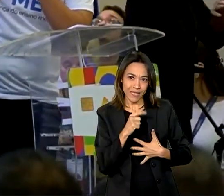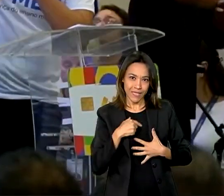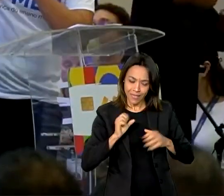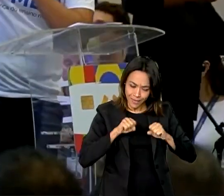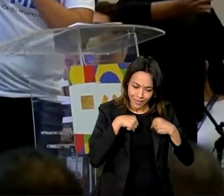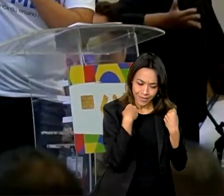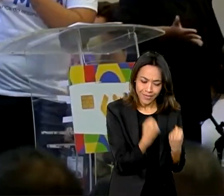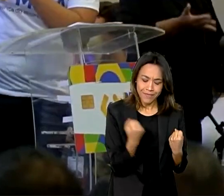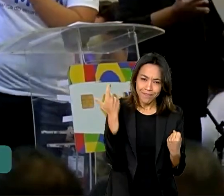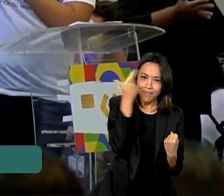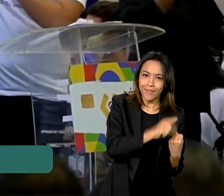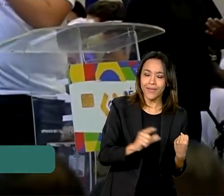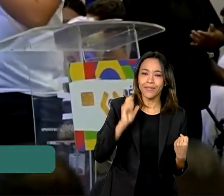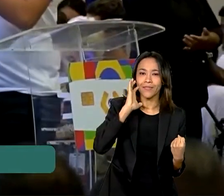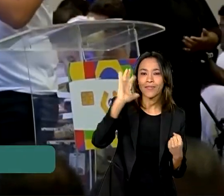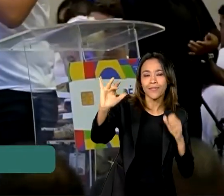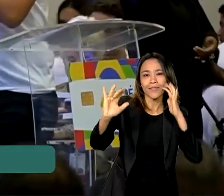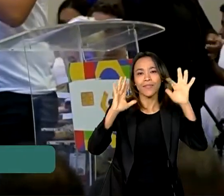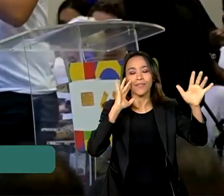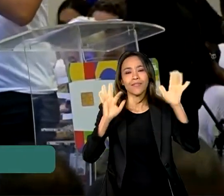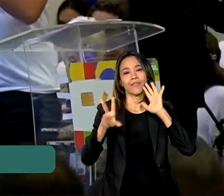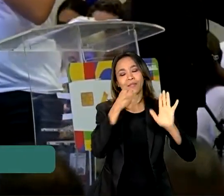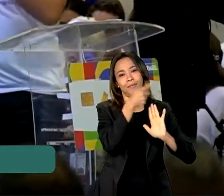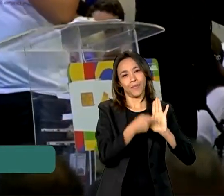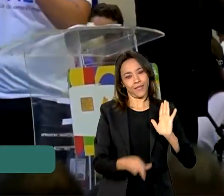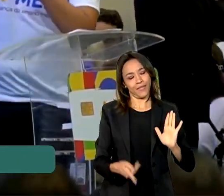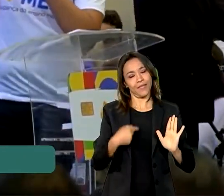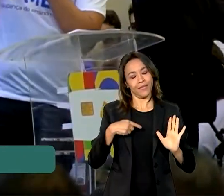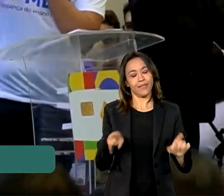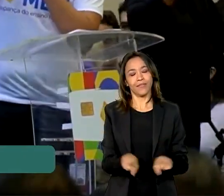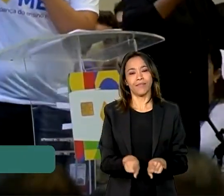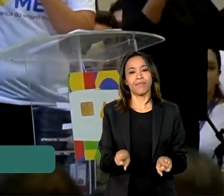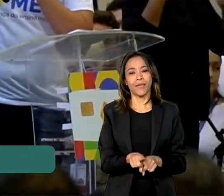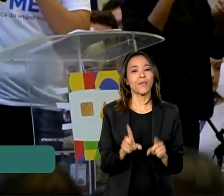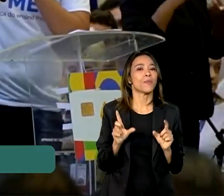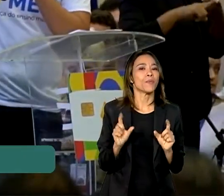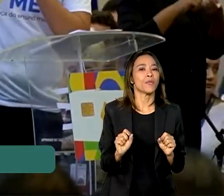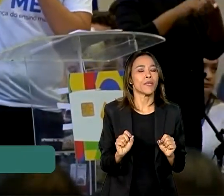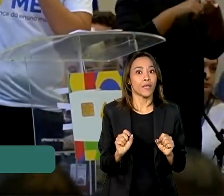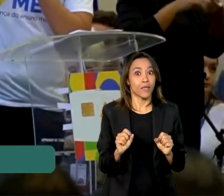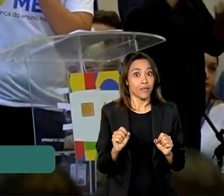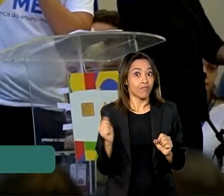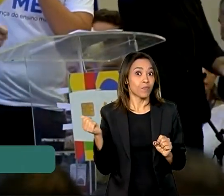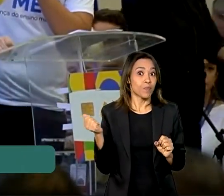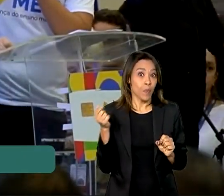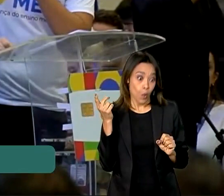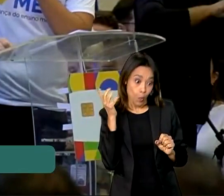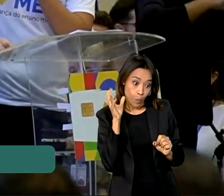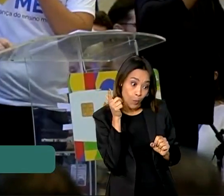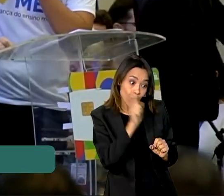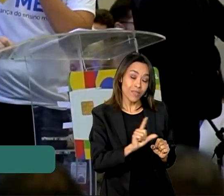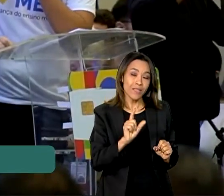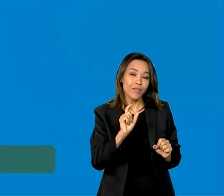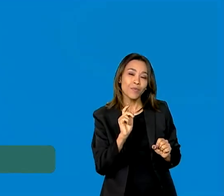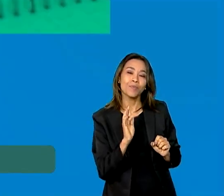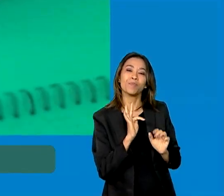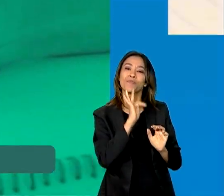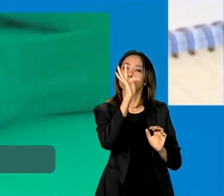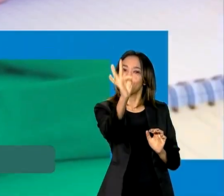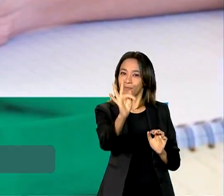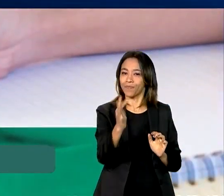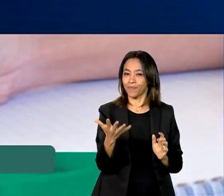ainda do nosso sonho, dos nossos projetos e, sobretudo, buscando efetivar um projeto de vida lá na frente.